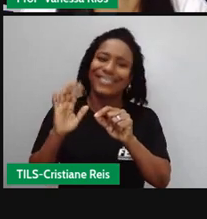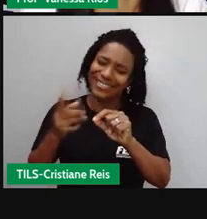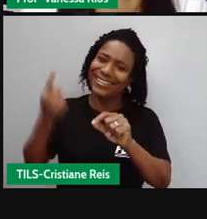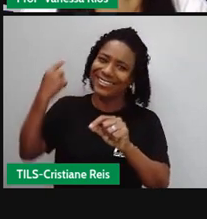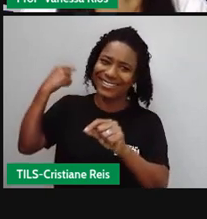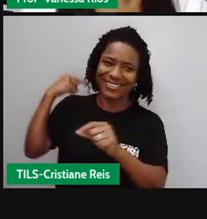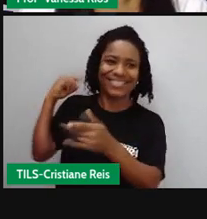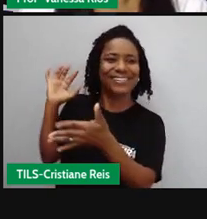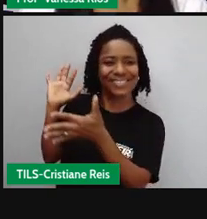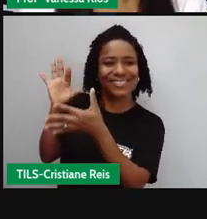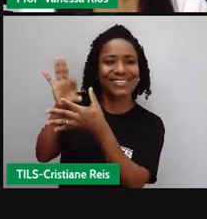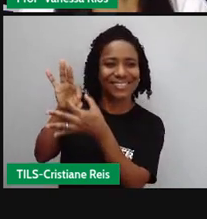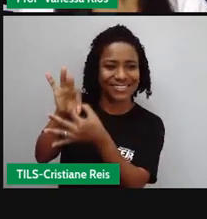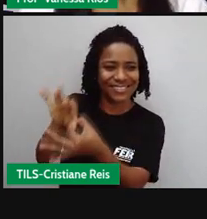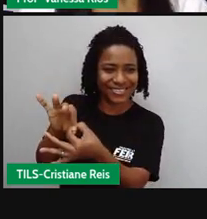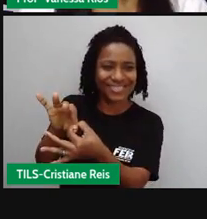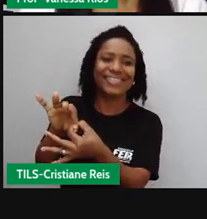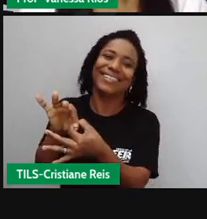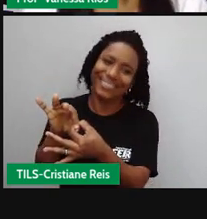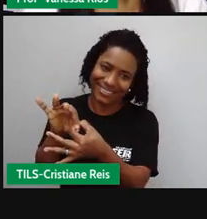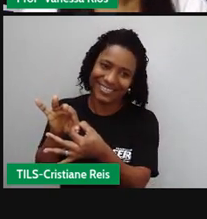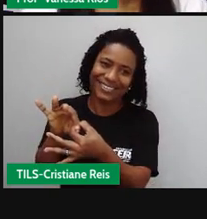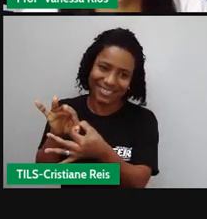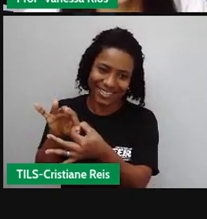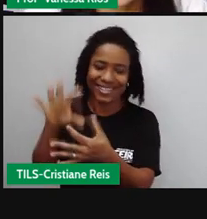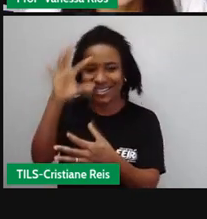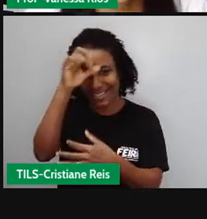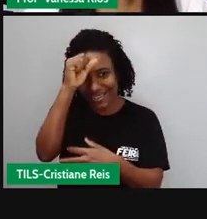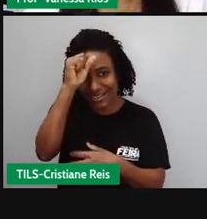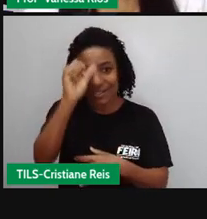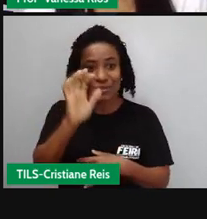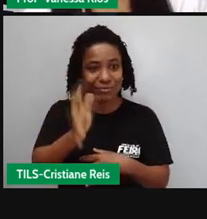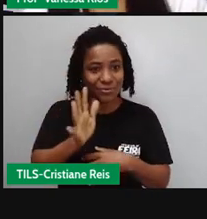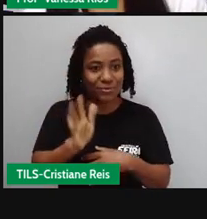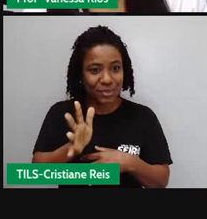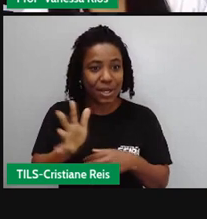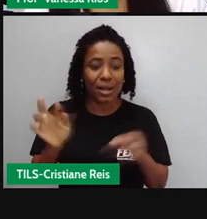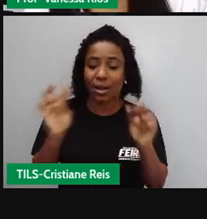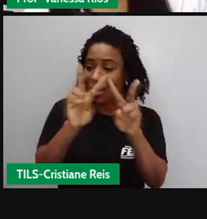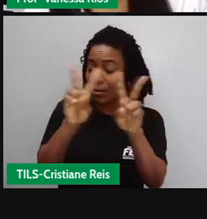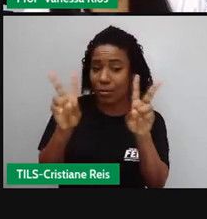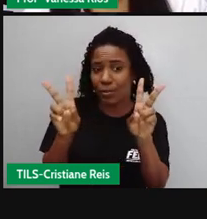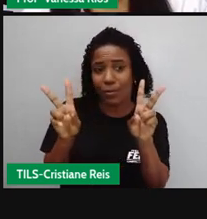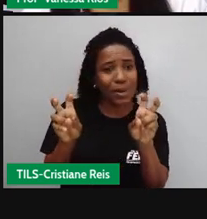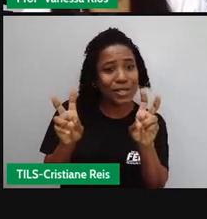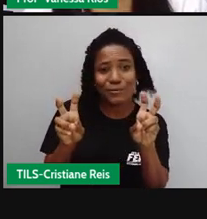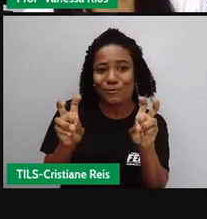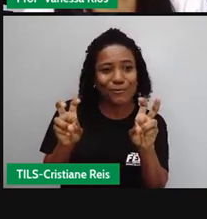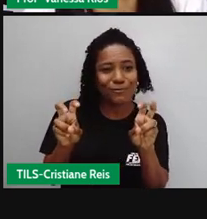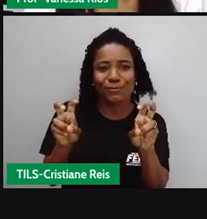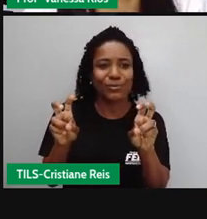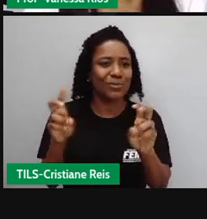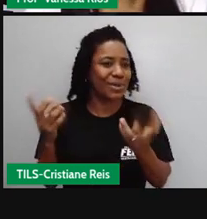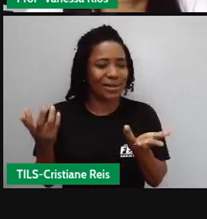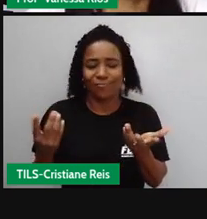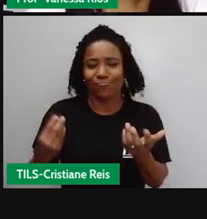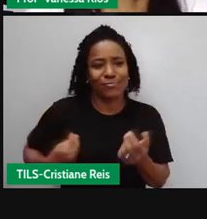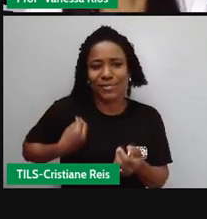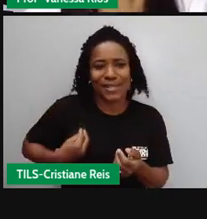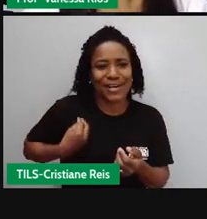aula anterior. Os assuntos são os assuntos comuns, os assuntos do cotidiano, os assuntos que